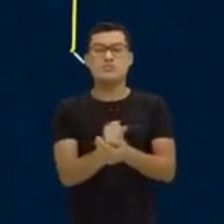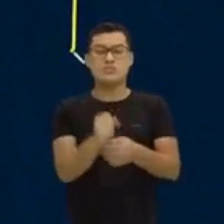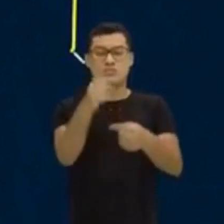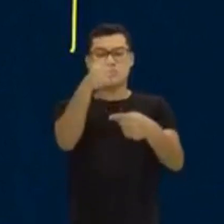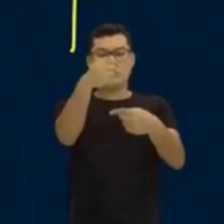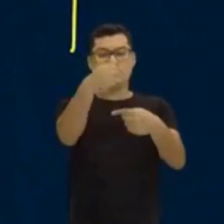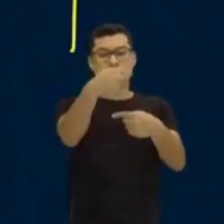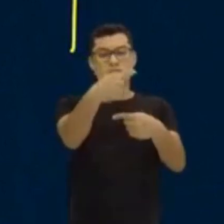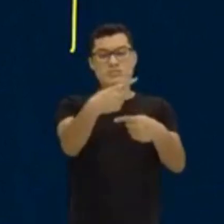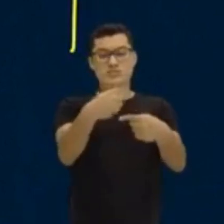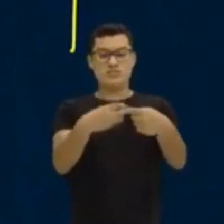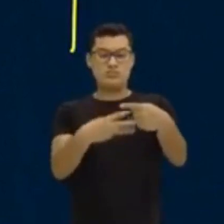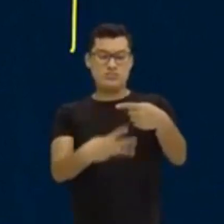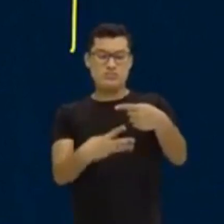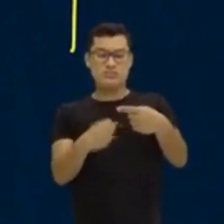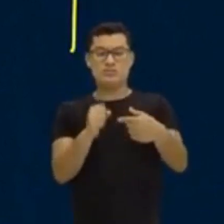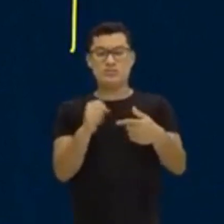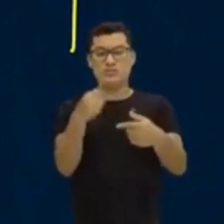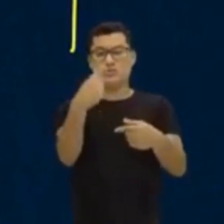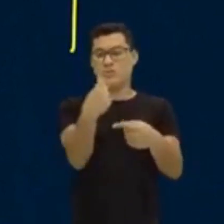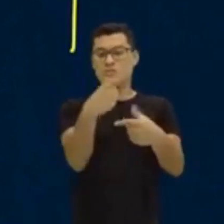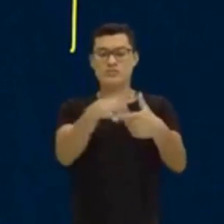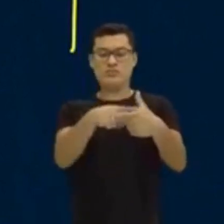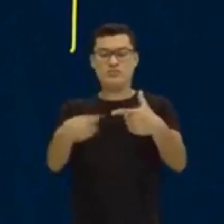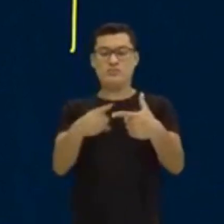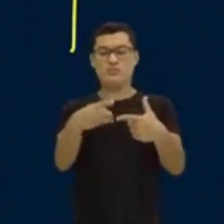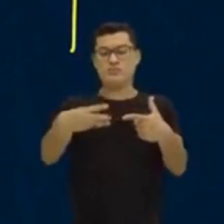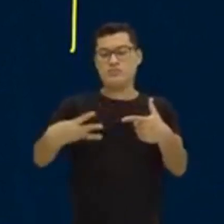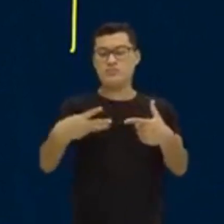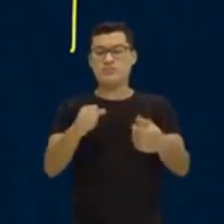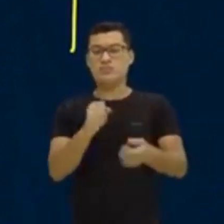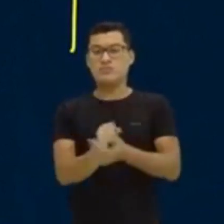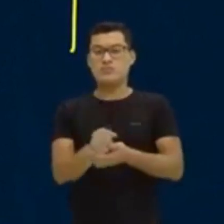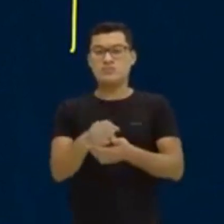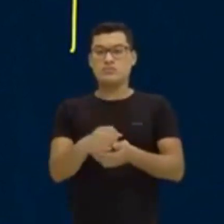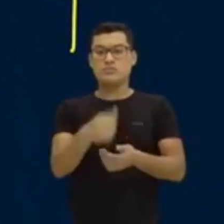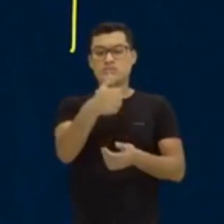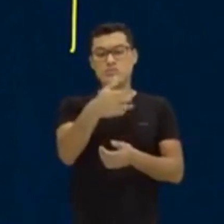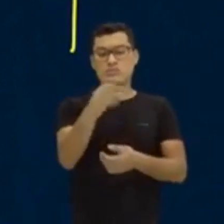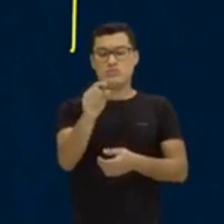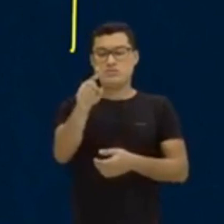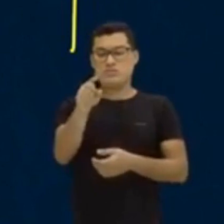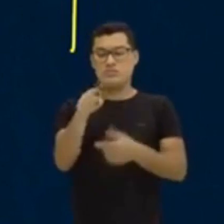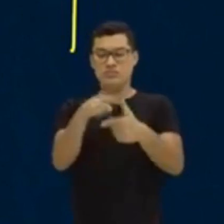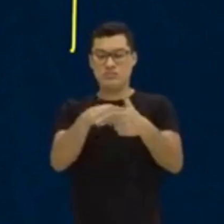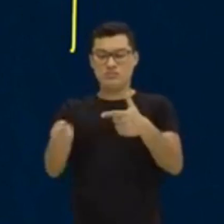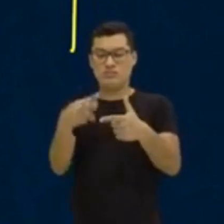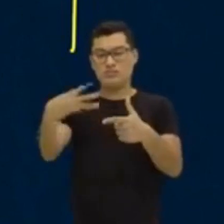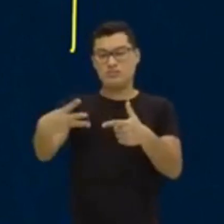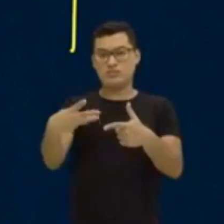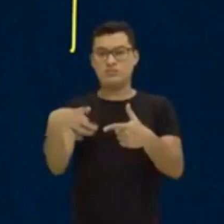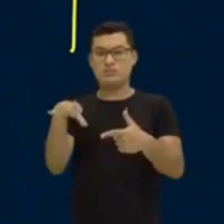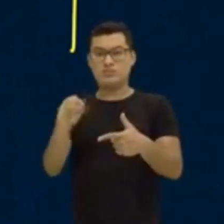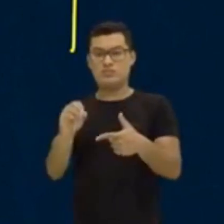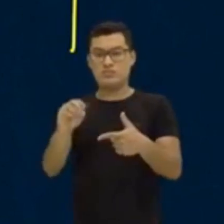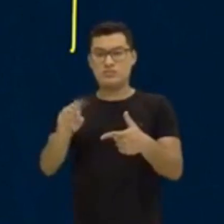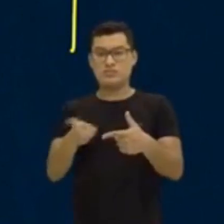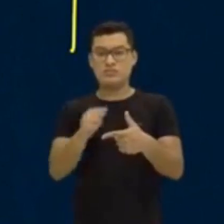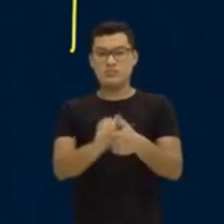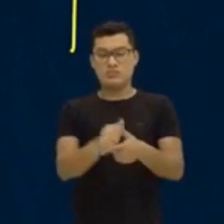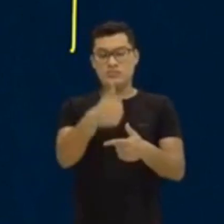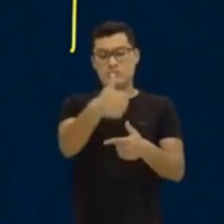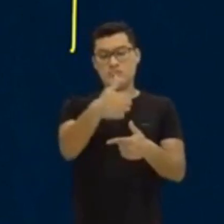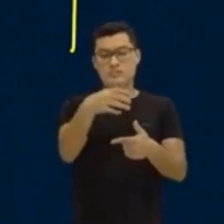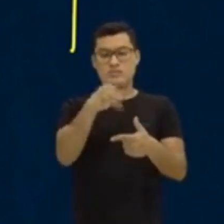dividido por 3. Isso não vai dar, né? Vai dar 0, 0 vírgula aqui. 10 dividido por 3,